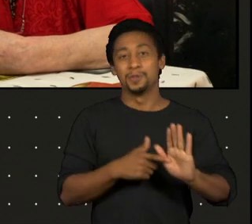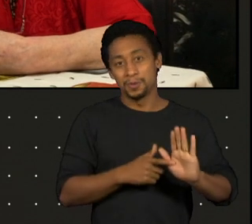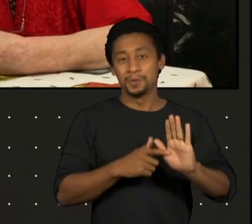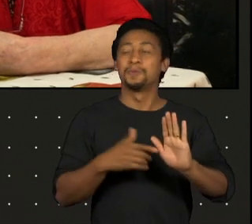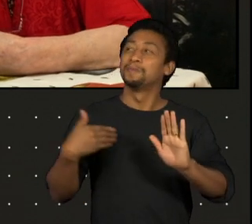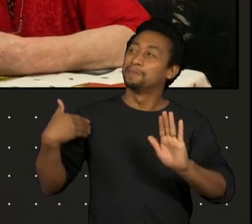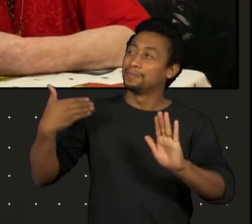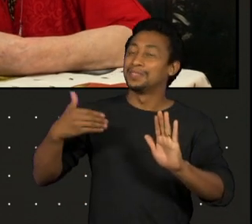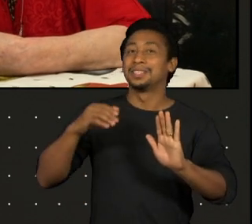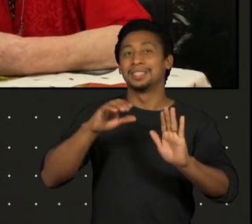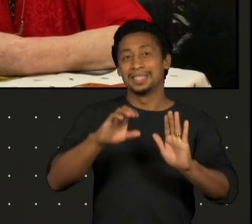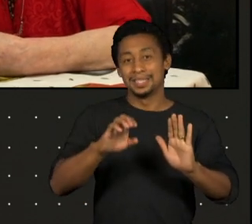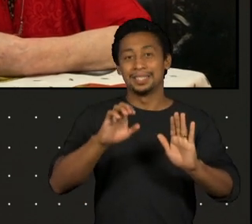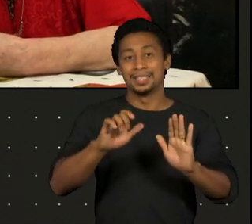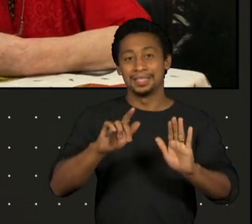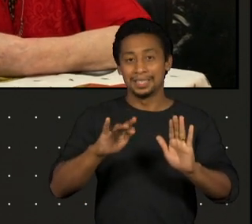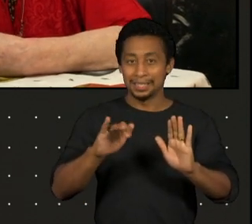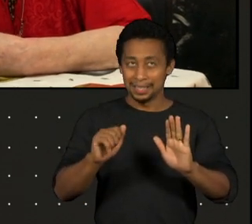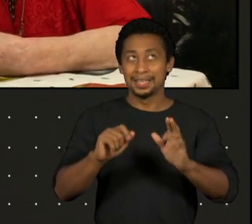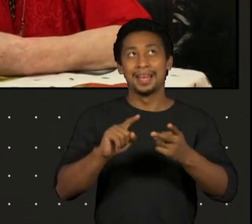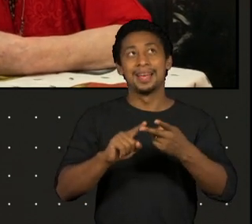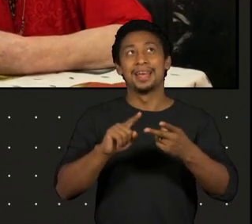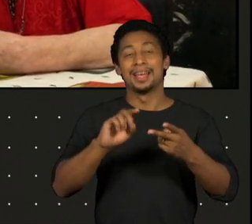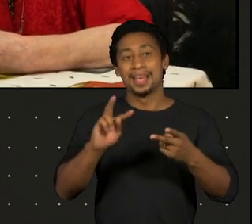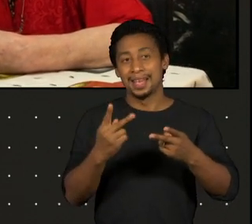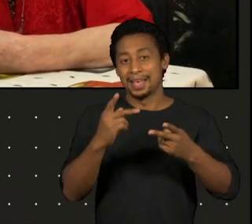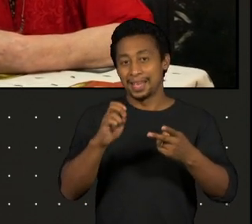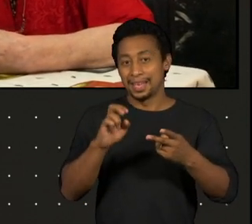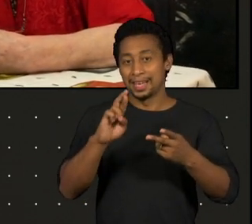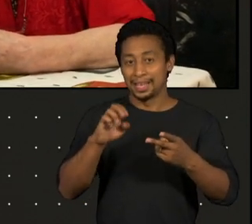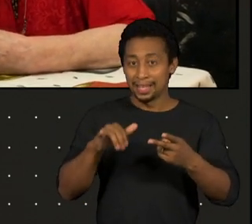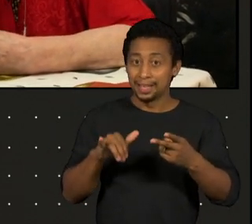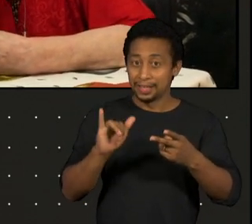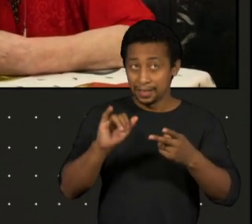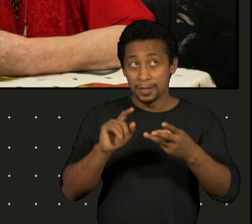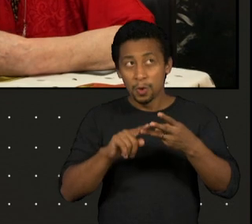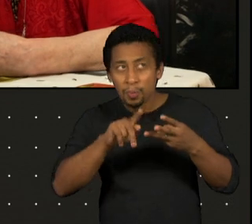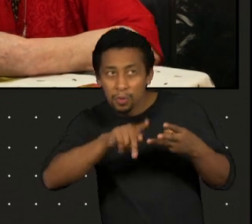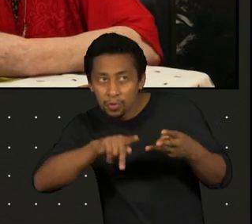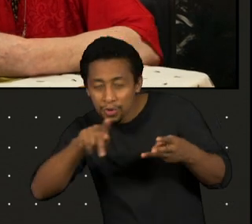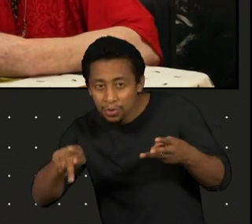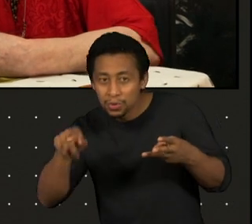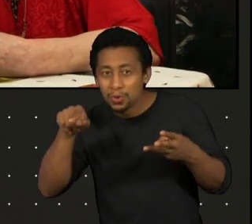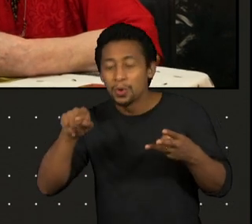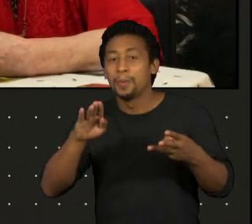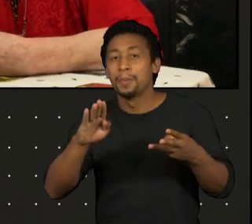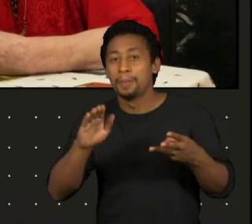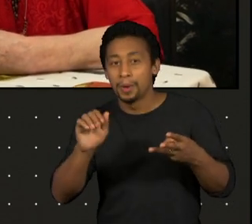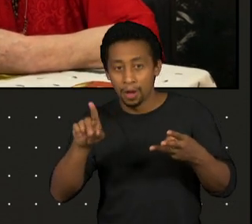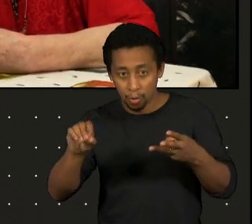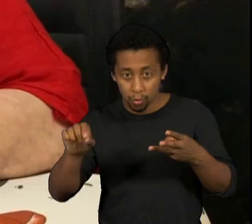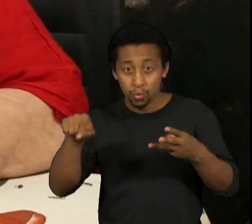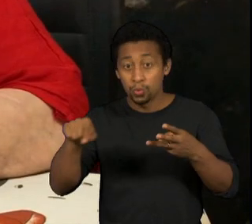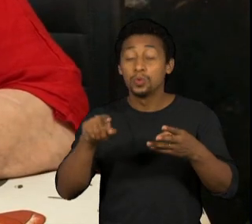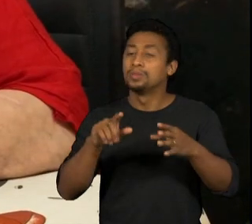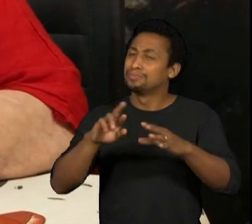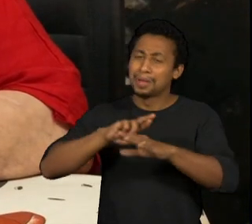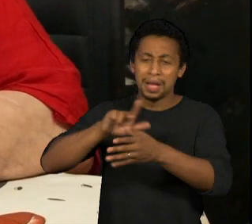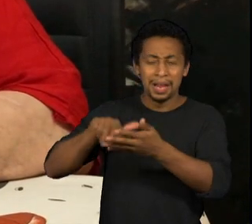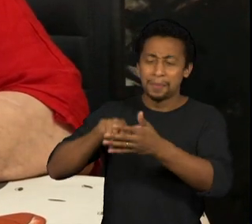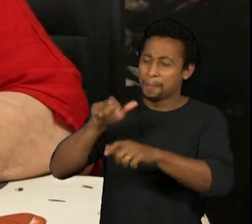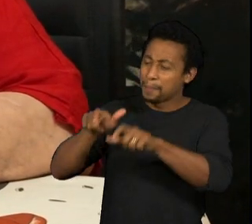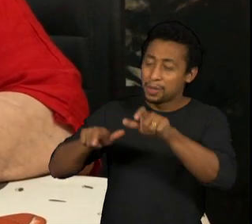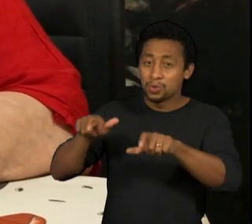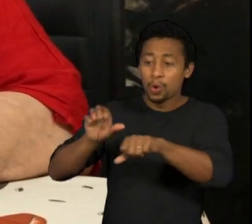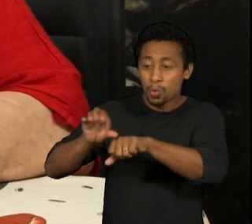Tumim, Eleni Guariba, professor Baldur, Mercedes Batista deram para nós no nosso